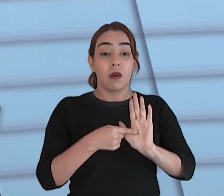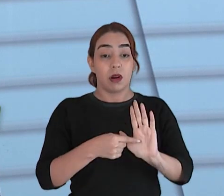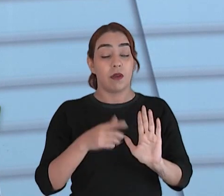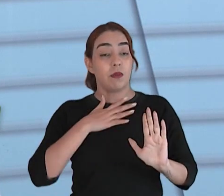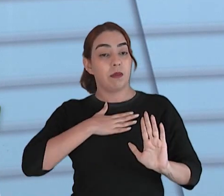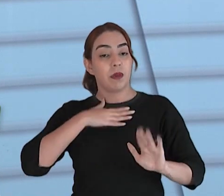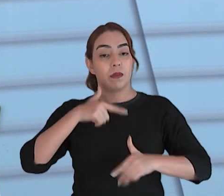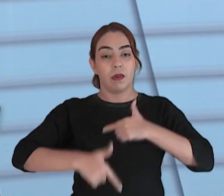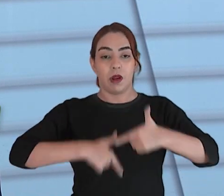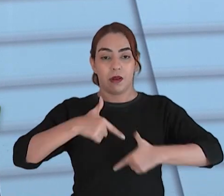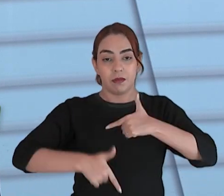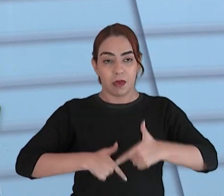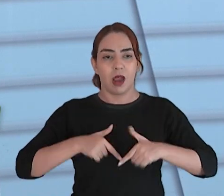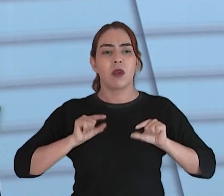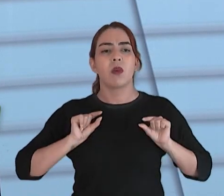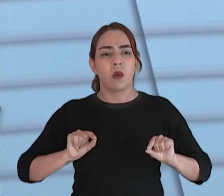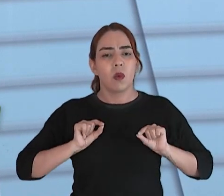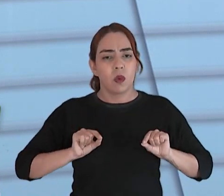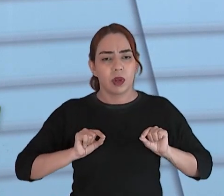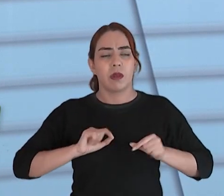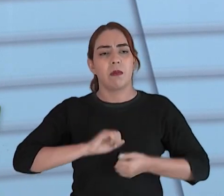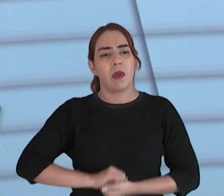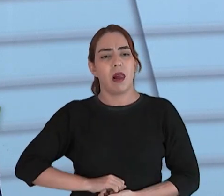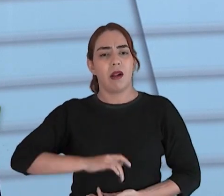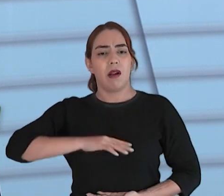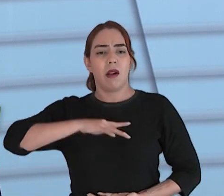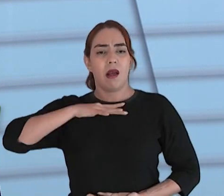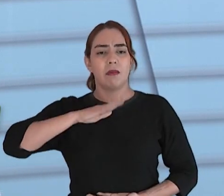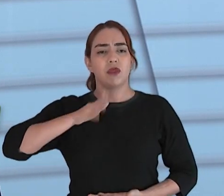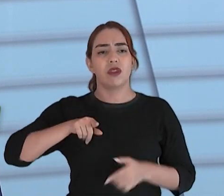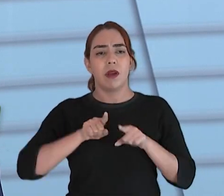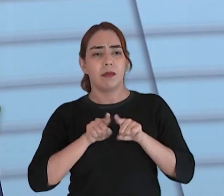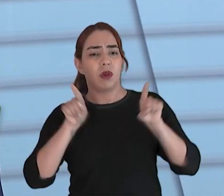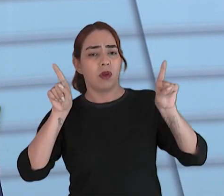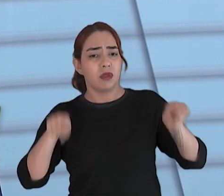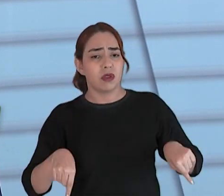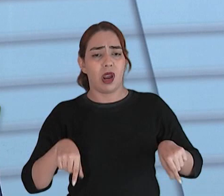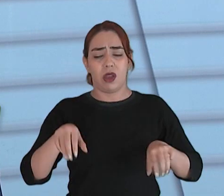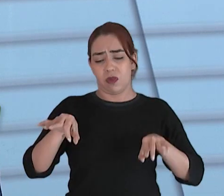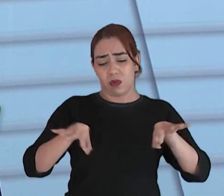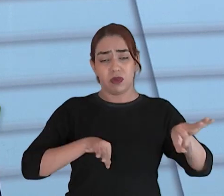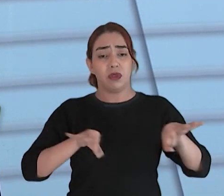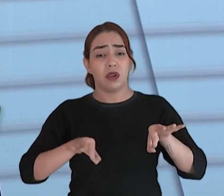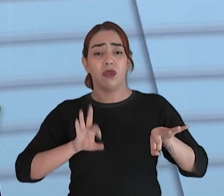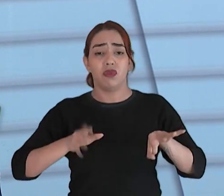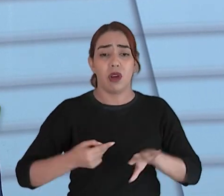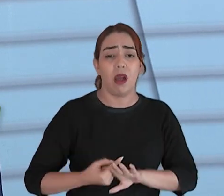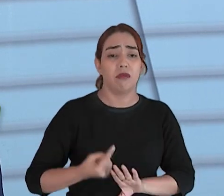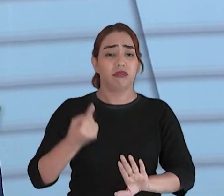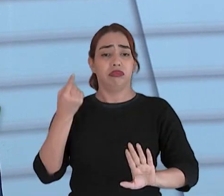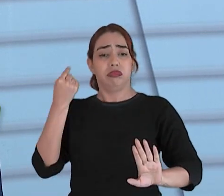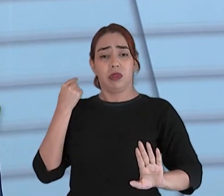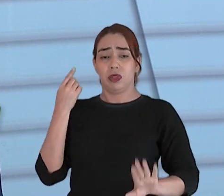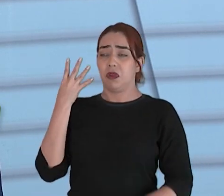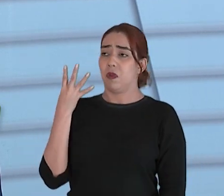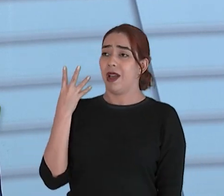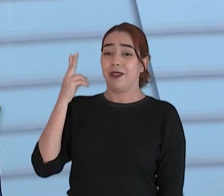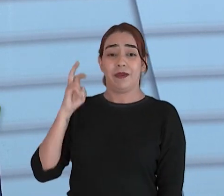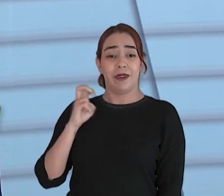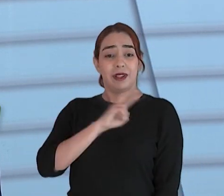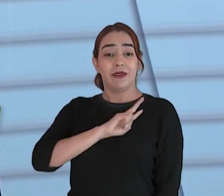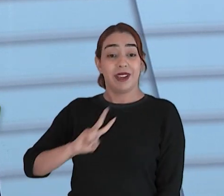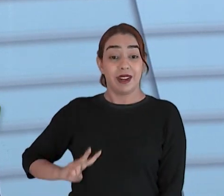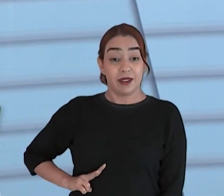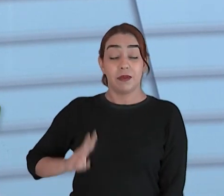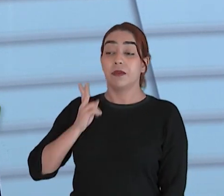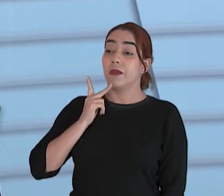do que nós estamos fazendo aqui na Assembleia, do que a gente já havia feito durante esses quatro mandatos como vereador